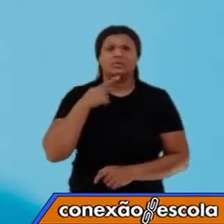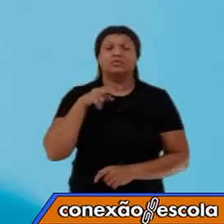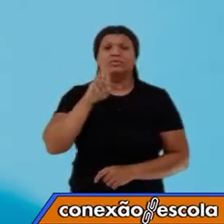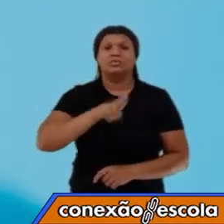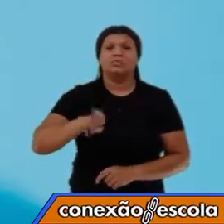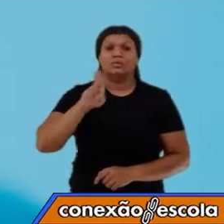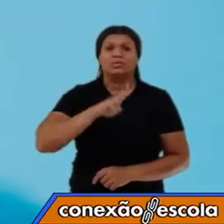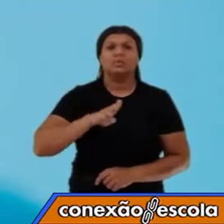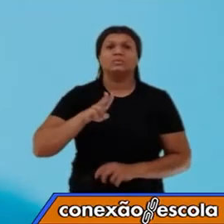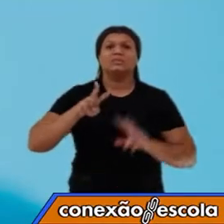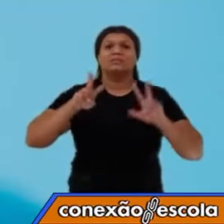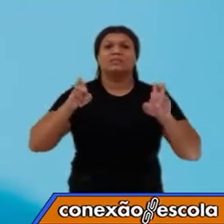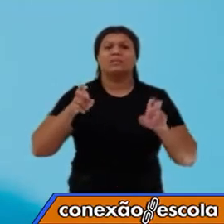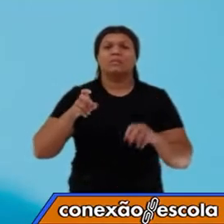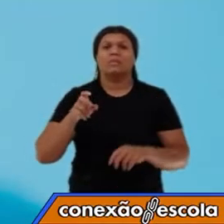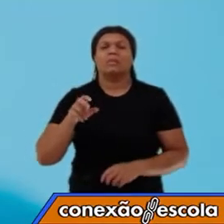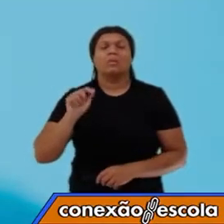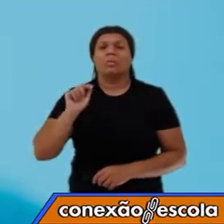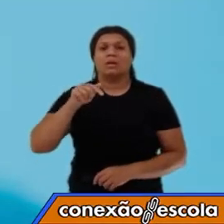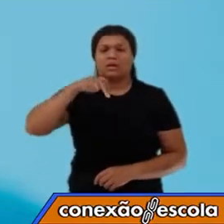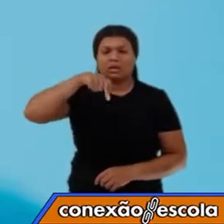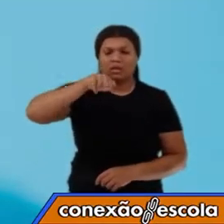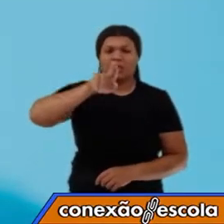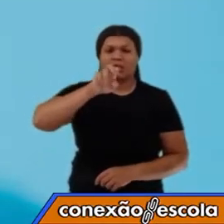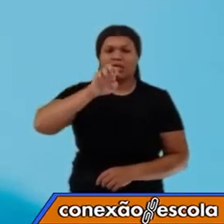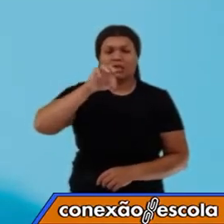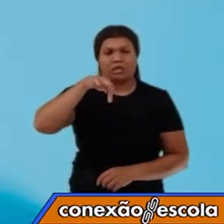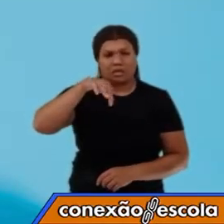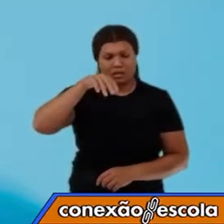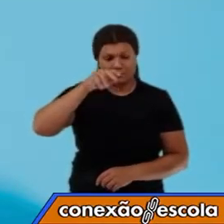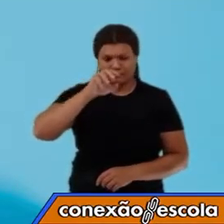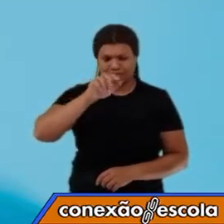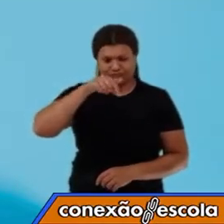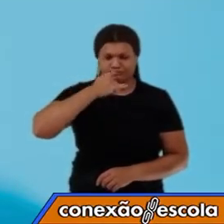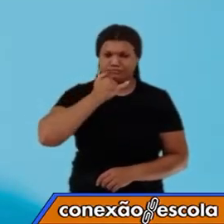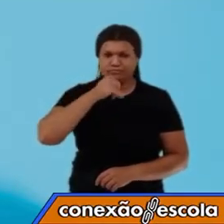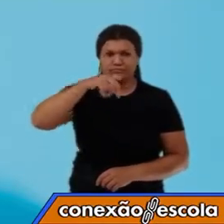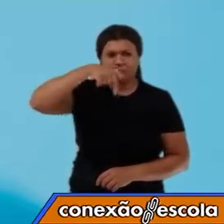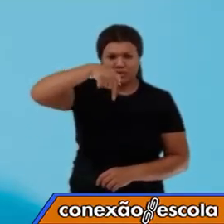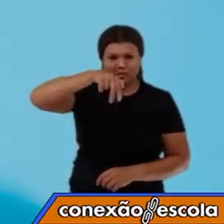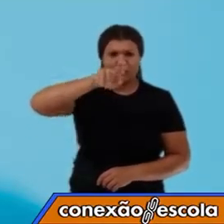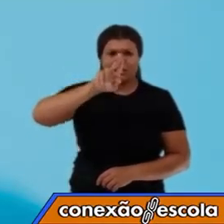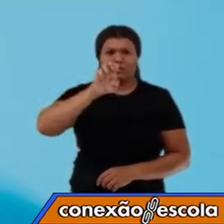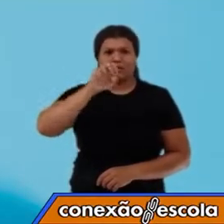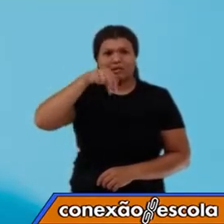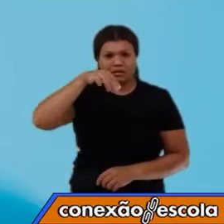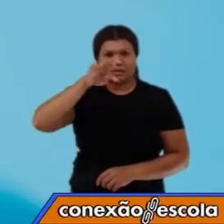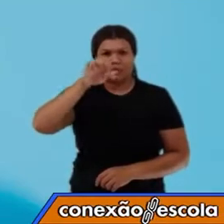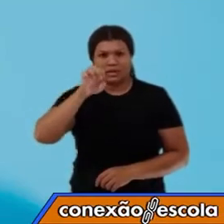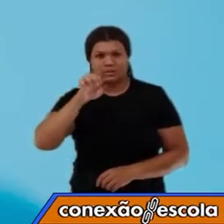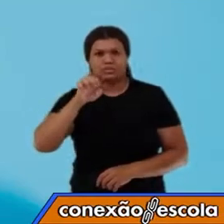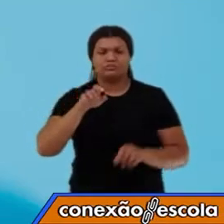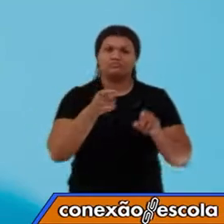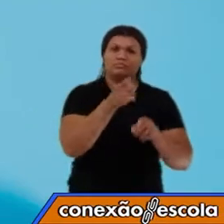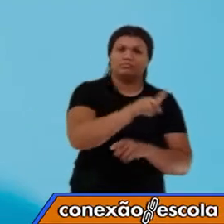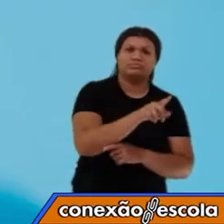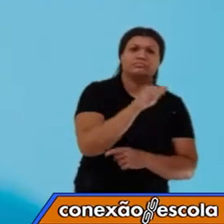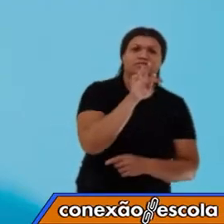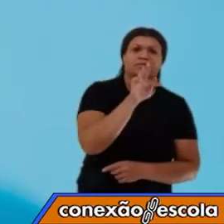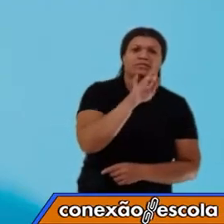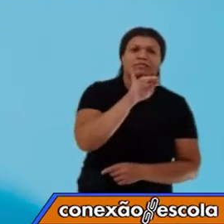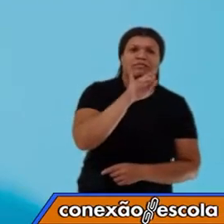termos como quente e frio. Então, nós aqui, no campo escolar,